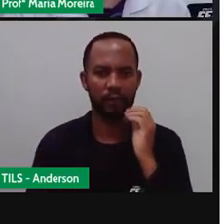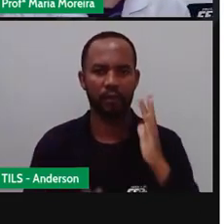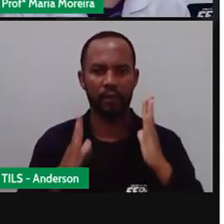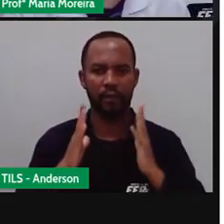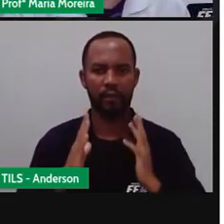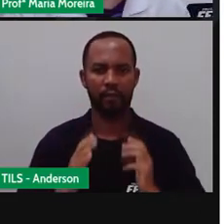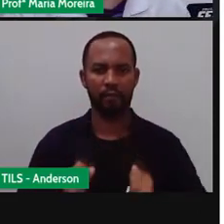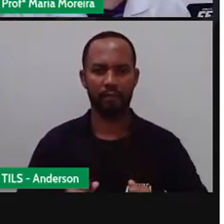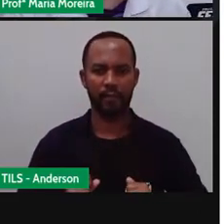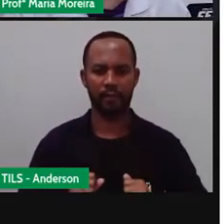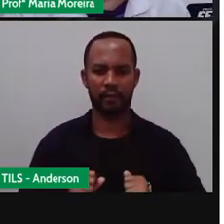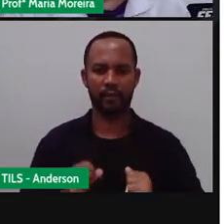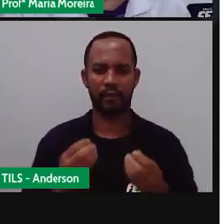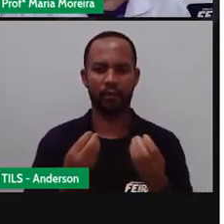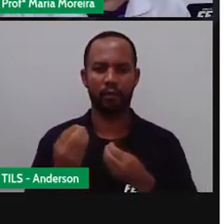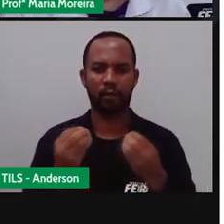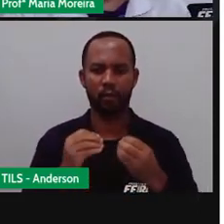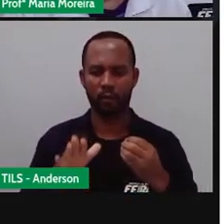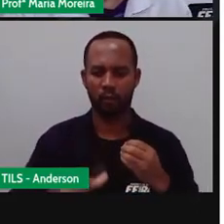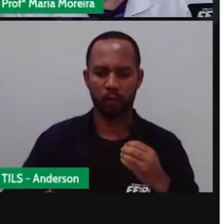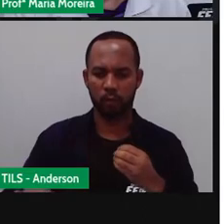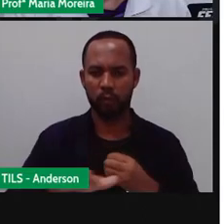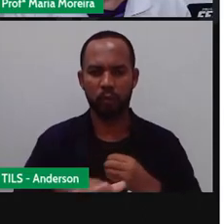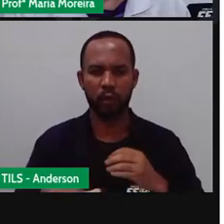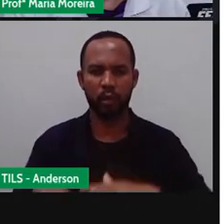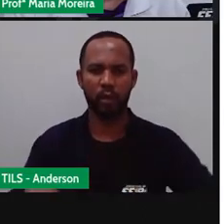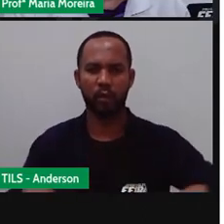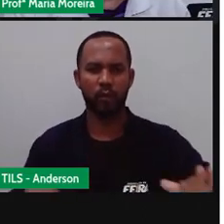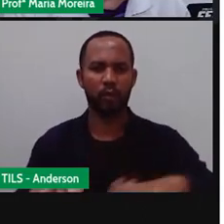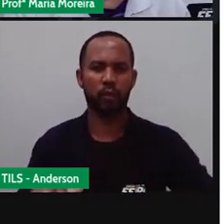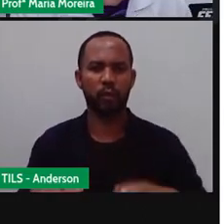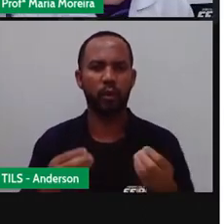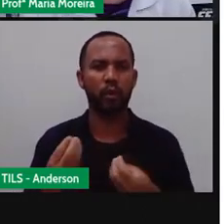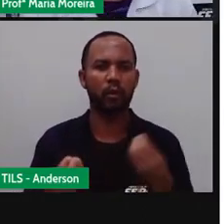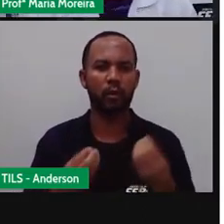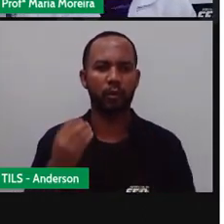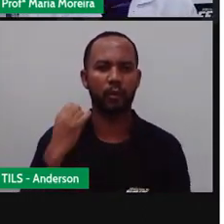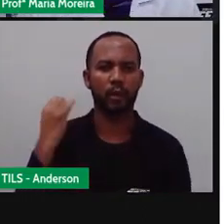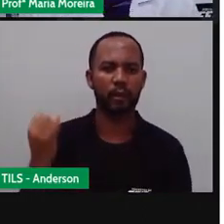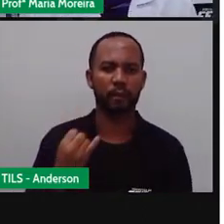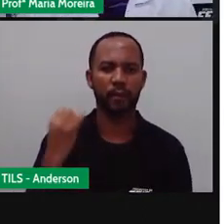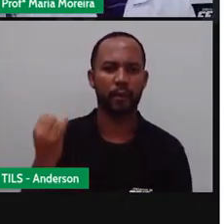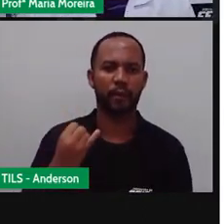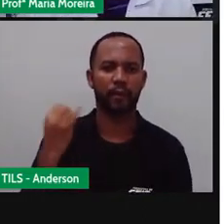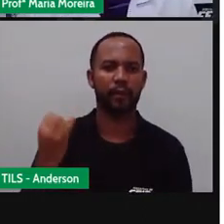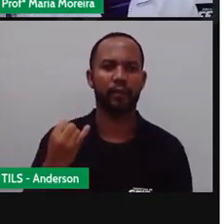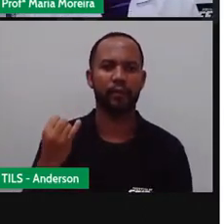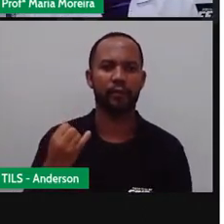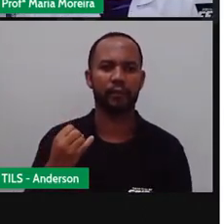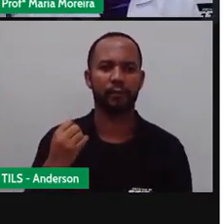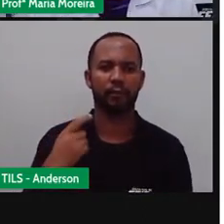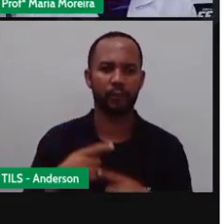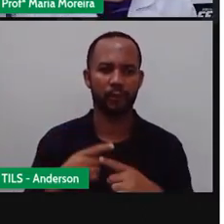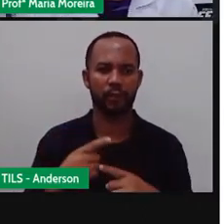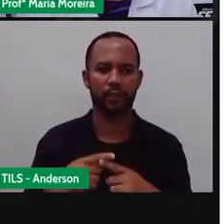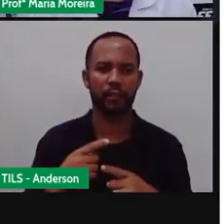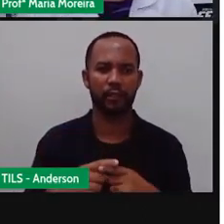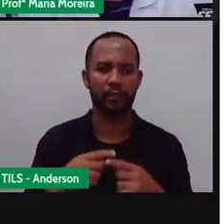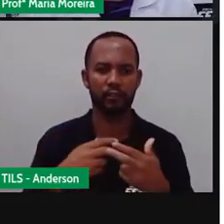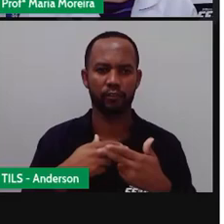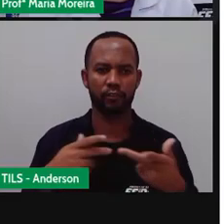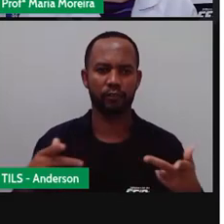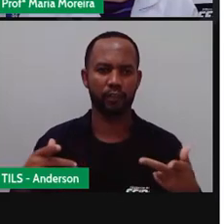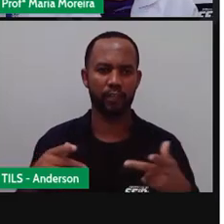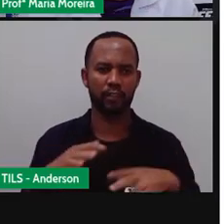Higienizar resíduos, né? Que contenham restos de alimentos É importante para não favorecer A proliferação de